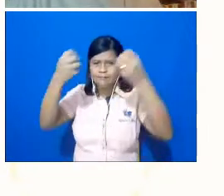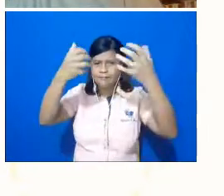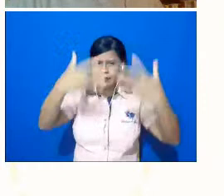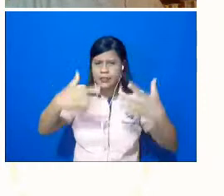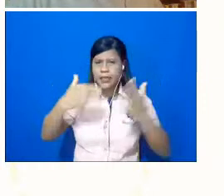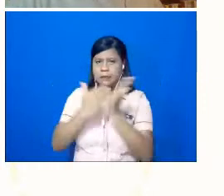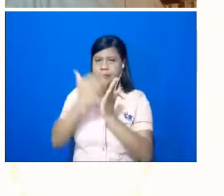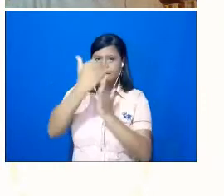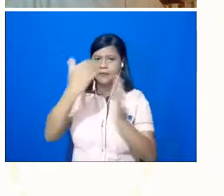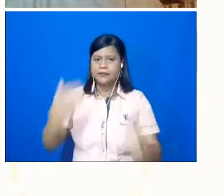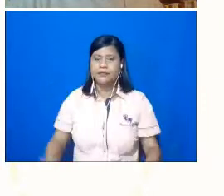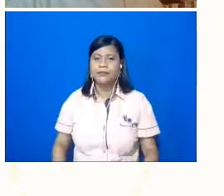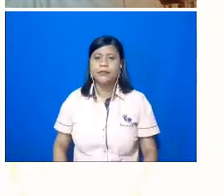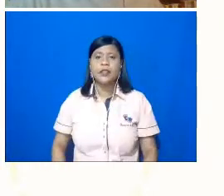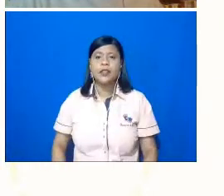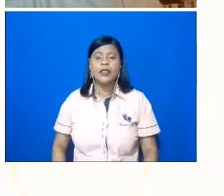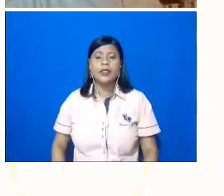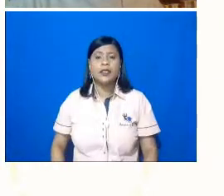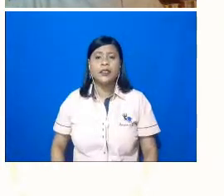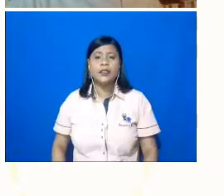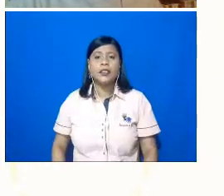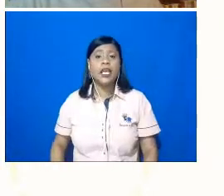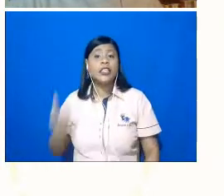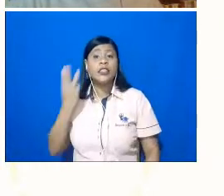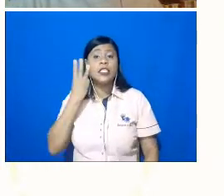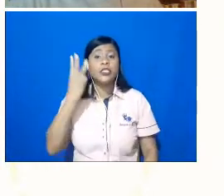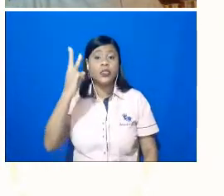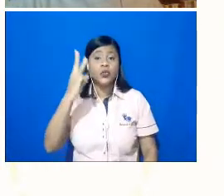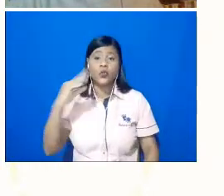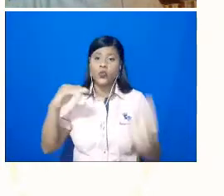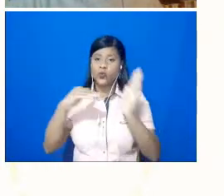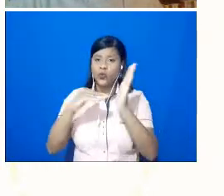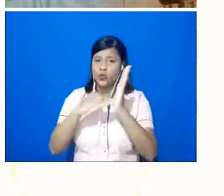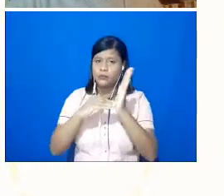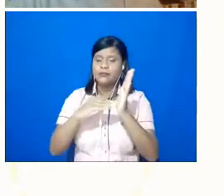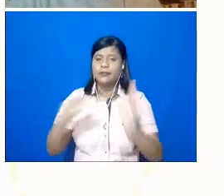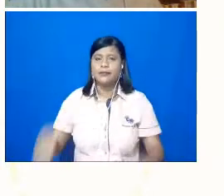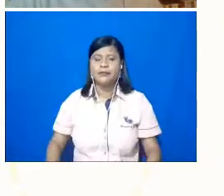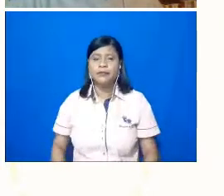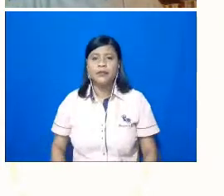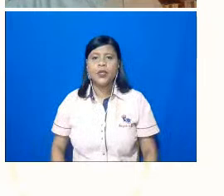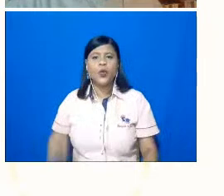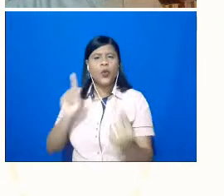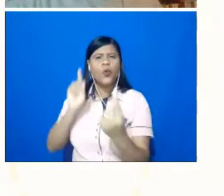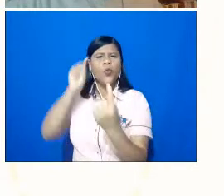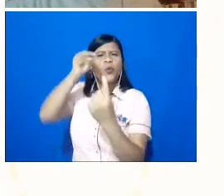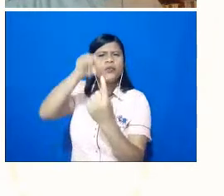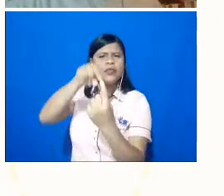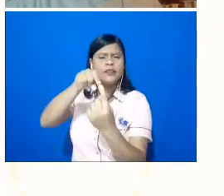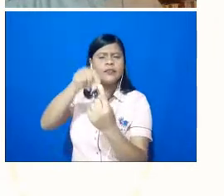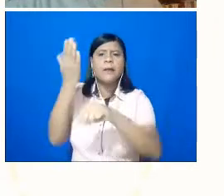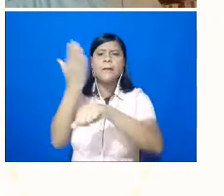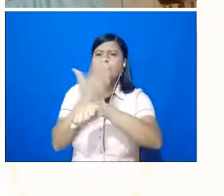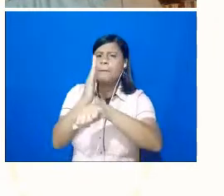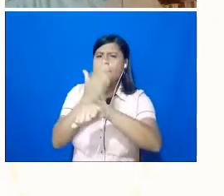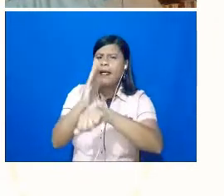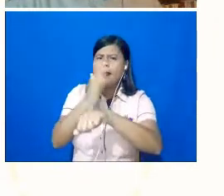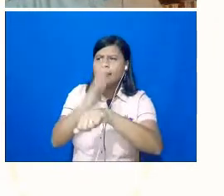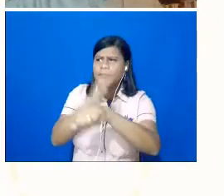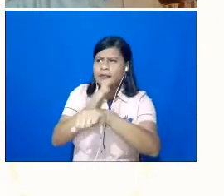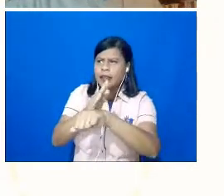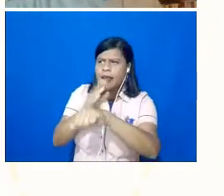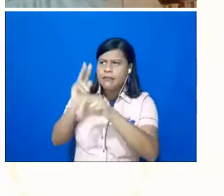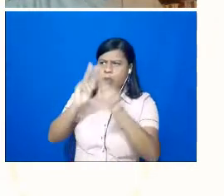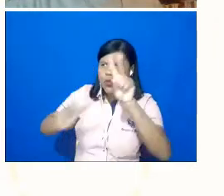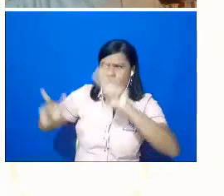Já no terceiro e último dia, o objetivo era colocar em prática, buscar visualizar algumas questões